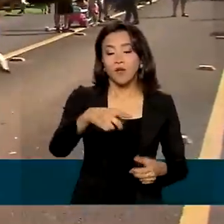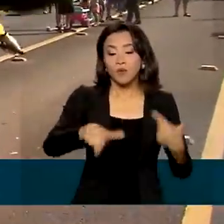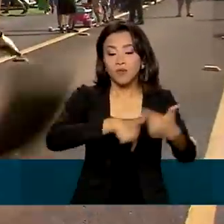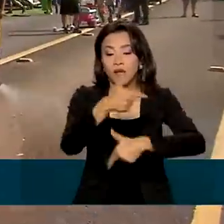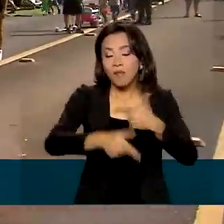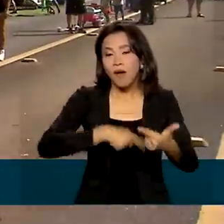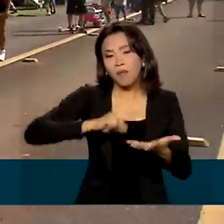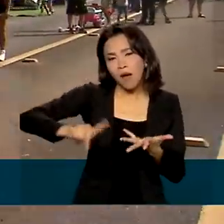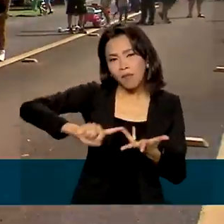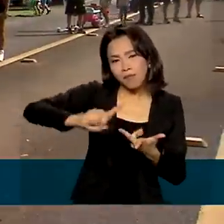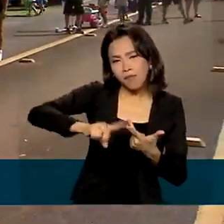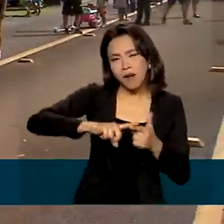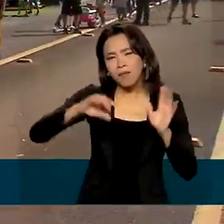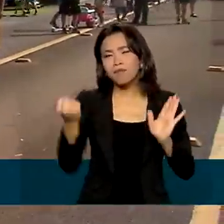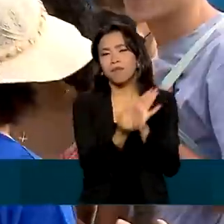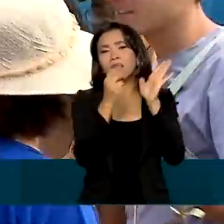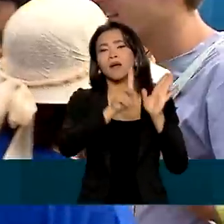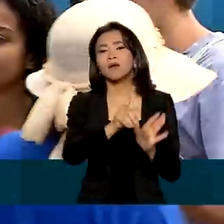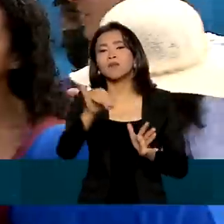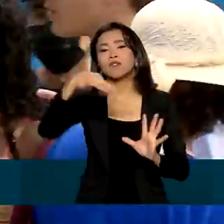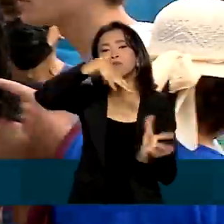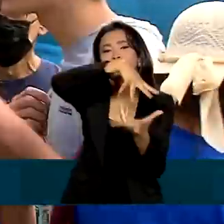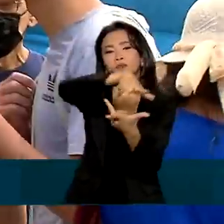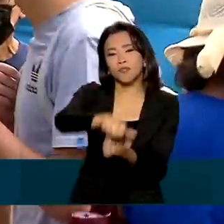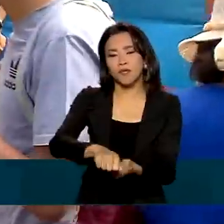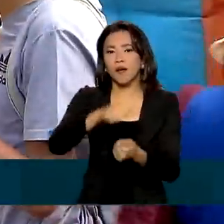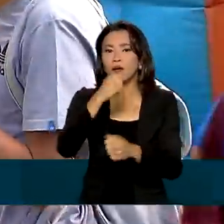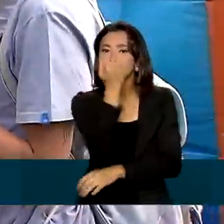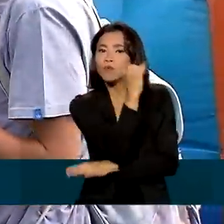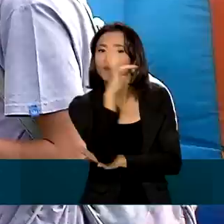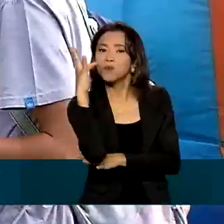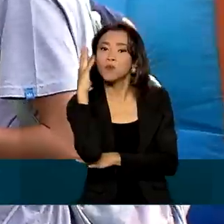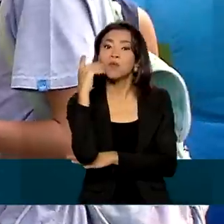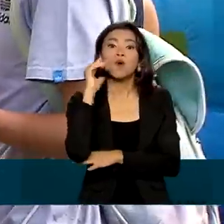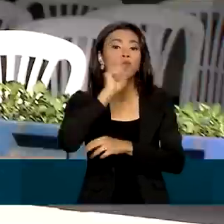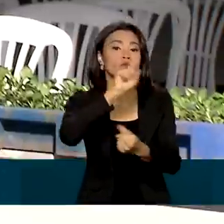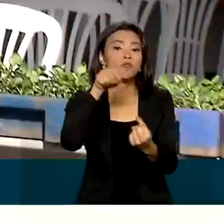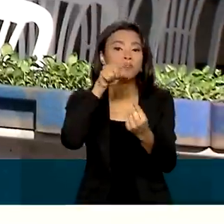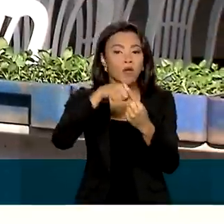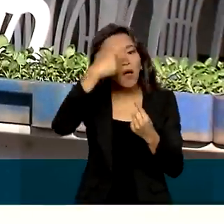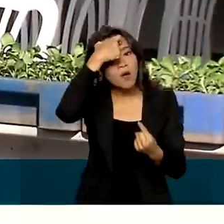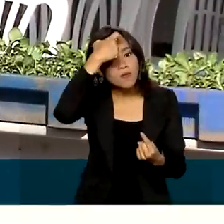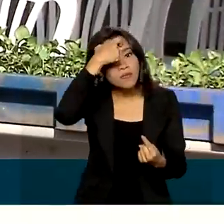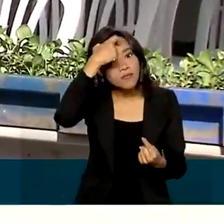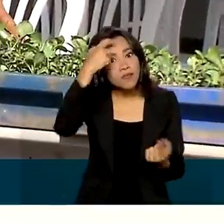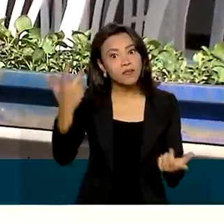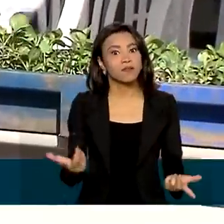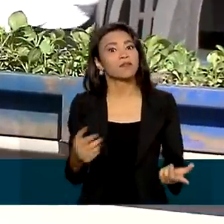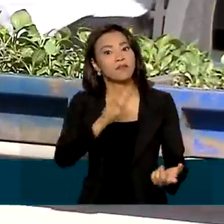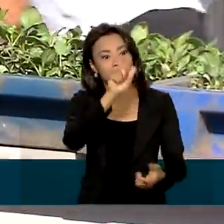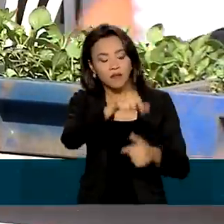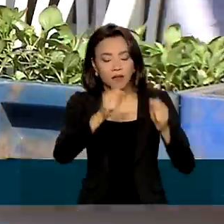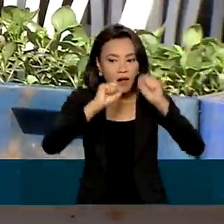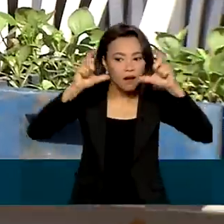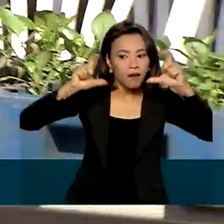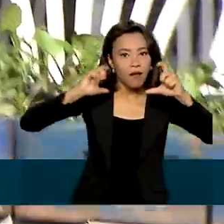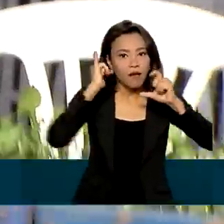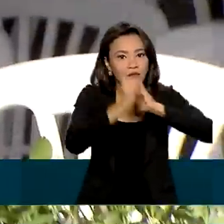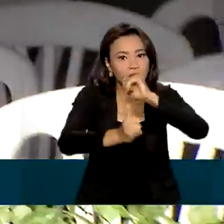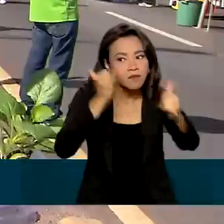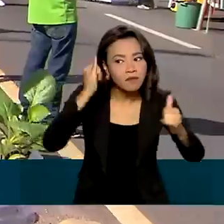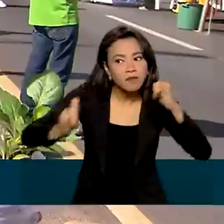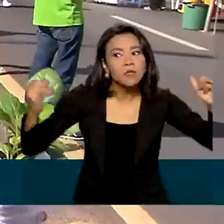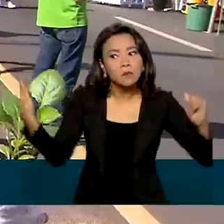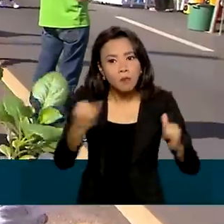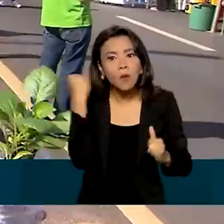marcar o Dia Mundial do Meio Ambiente buscaram incentivar a consciência ambiental e alertar a população sobre a importância da